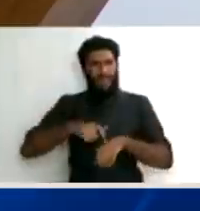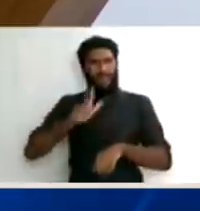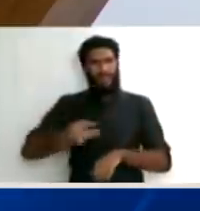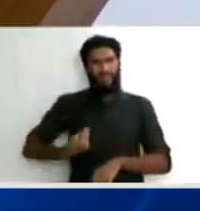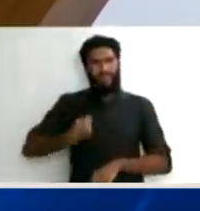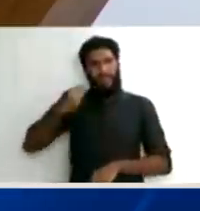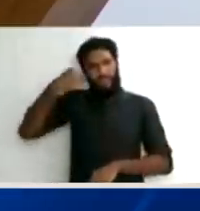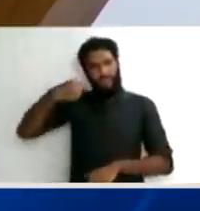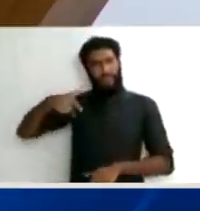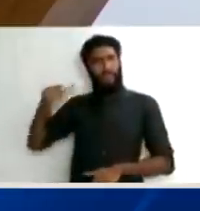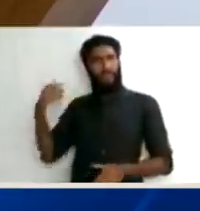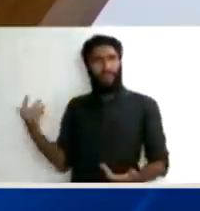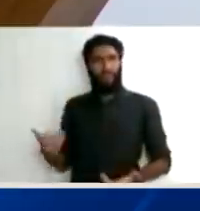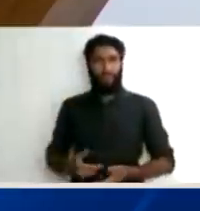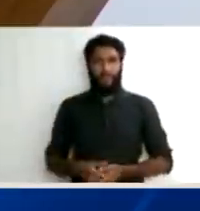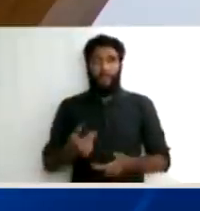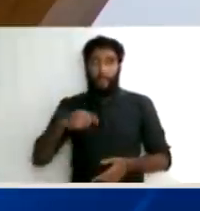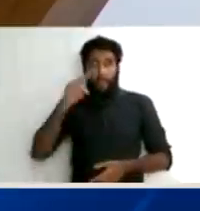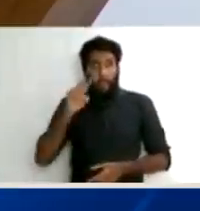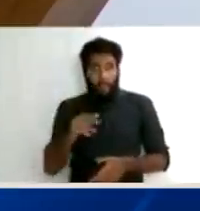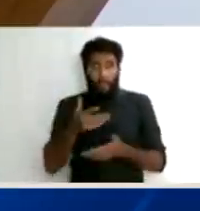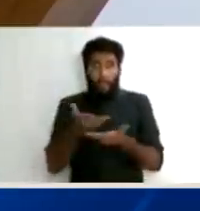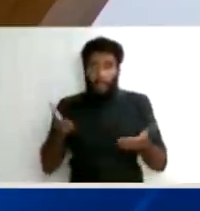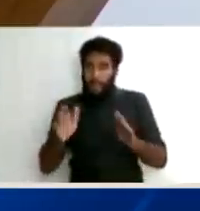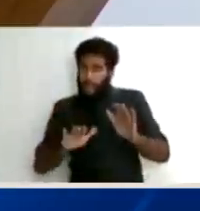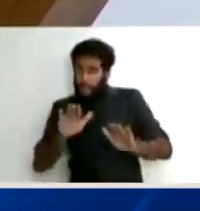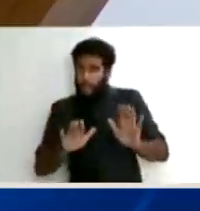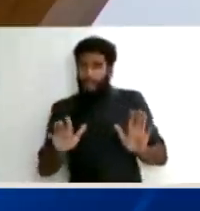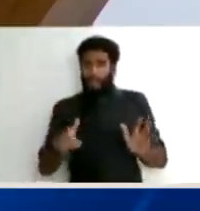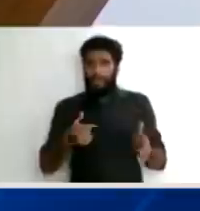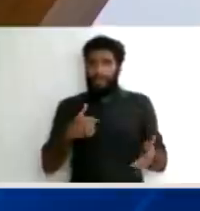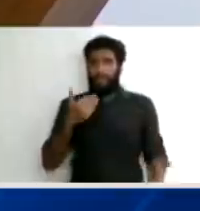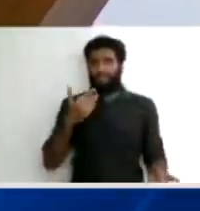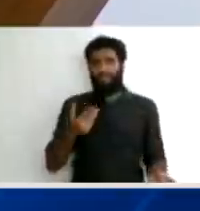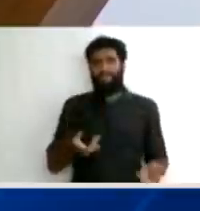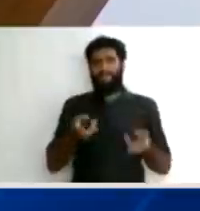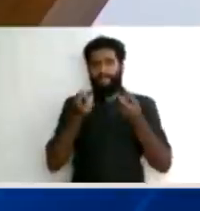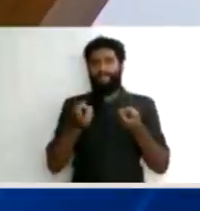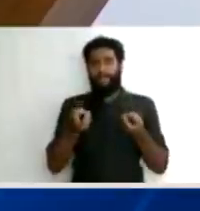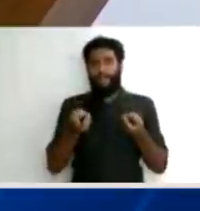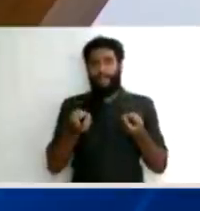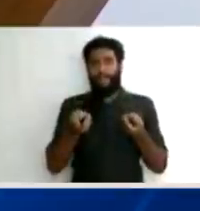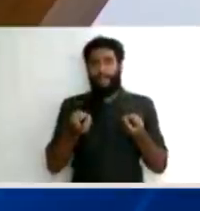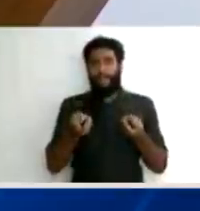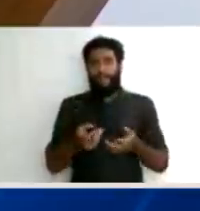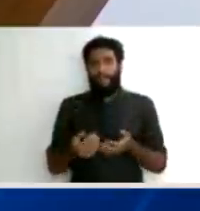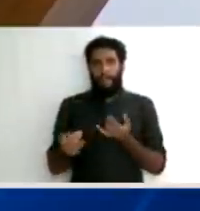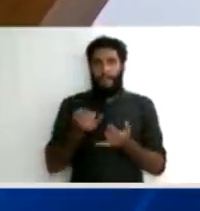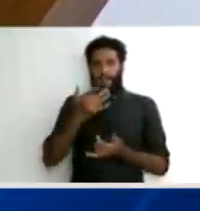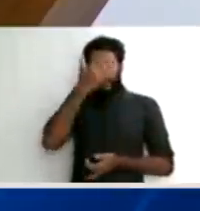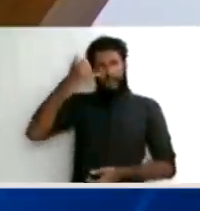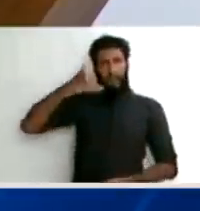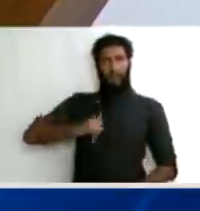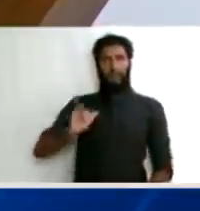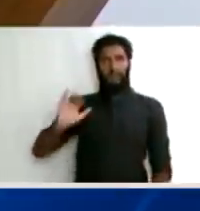primeira coisa que o juiz terá que fazer de qualquer maneira é receber a denúncia. Recebida a denúncia, partir do